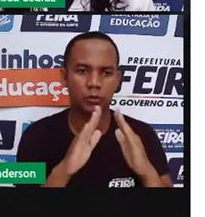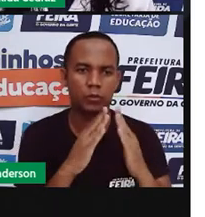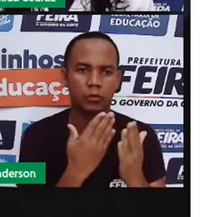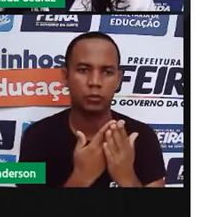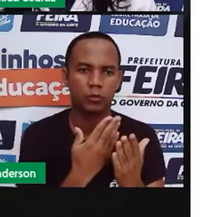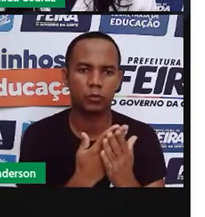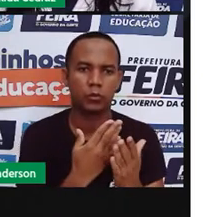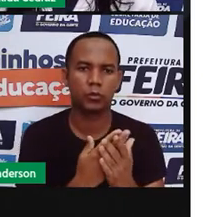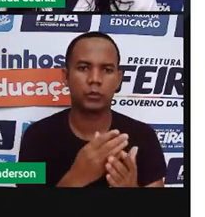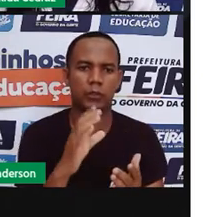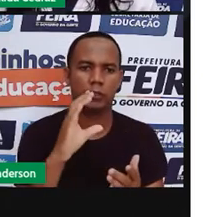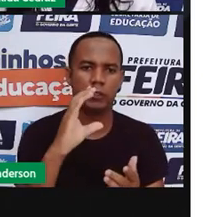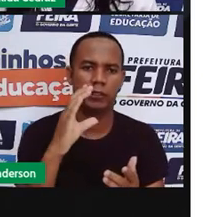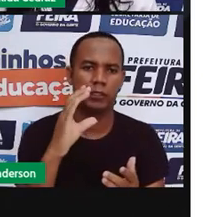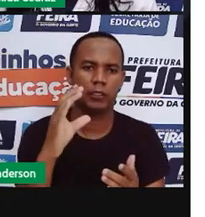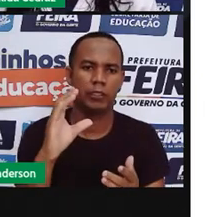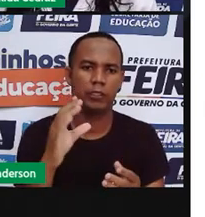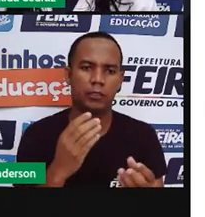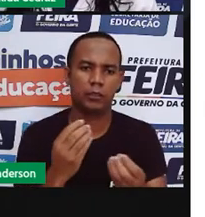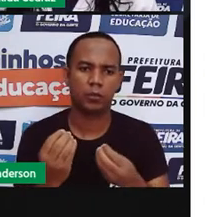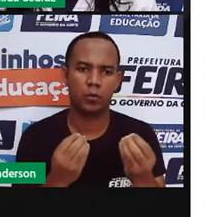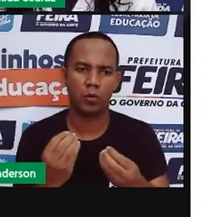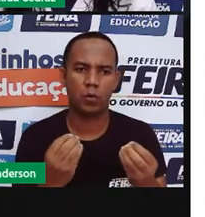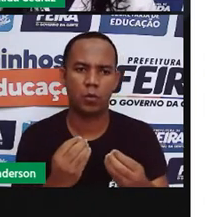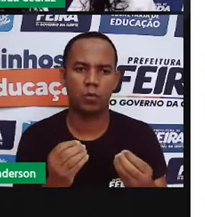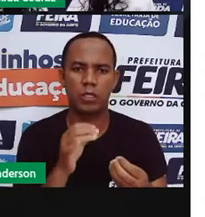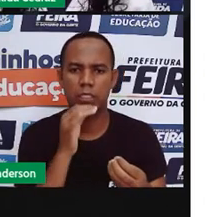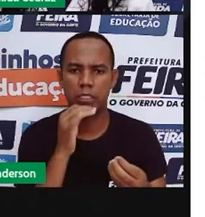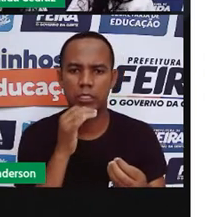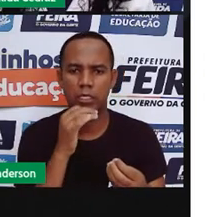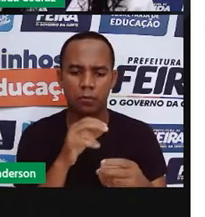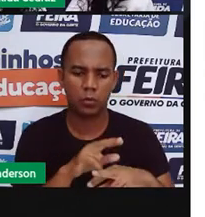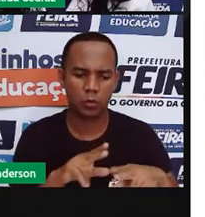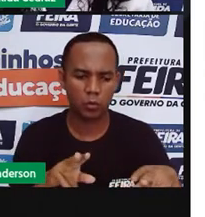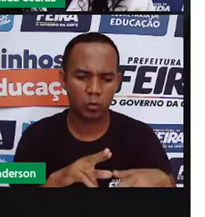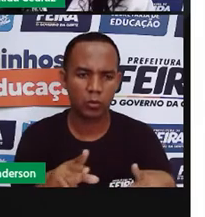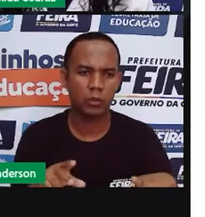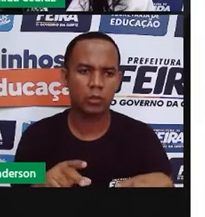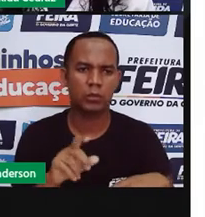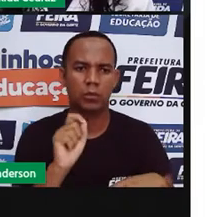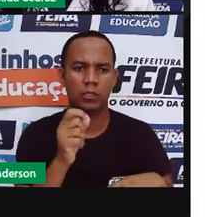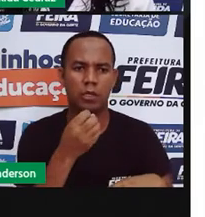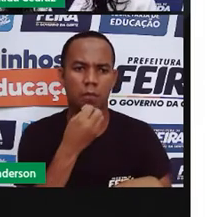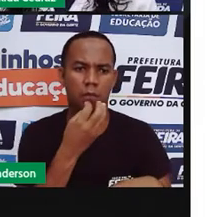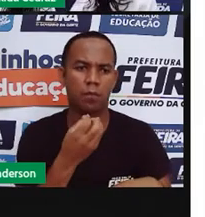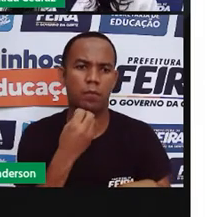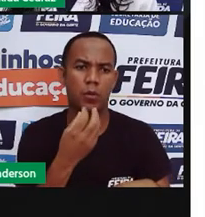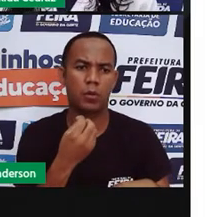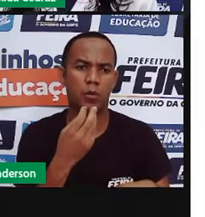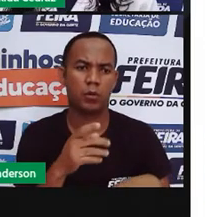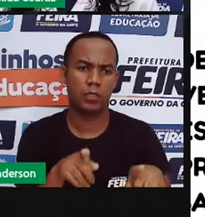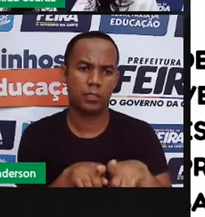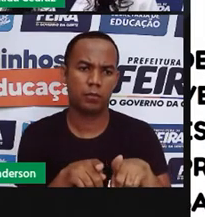da natureza, que os resíduos orgânicos, eles são excelentes adubos.